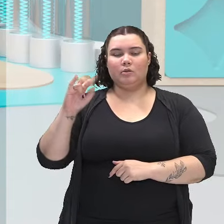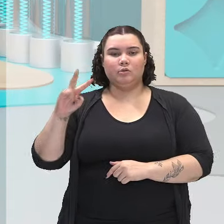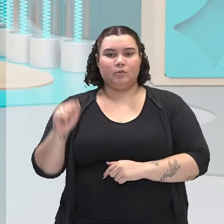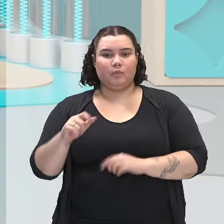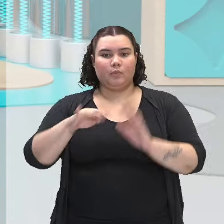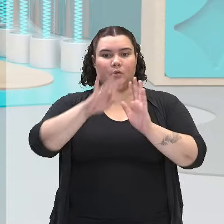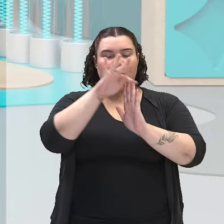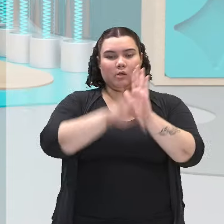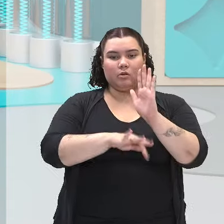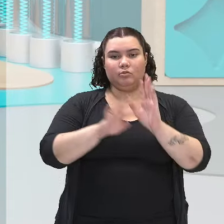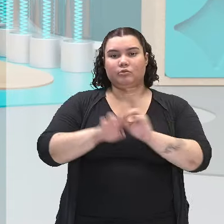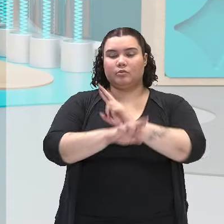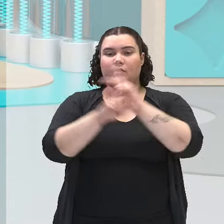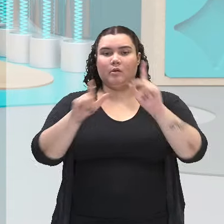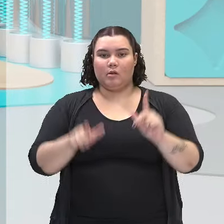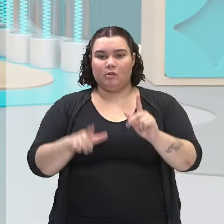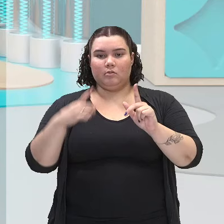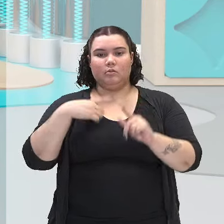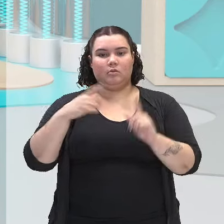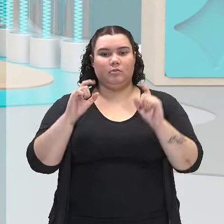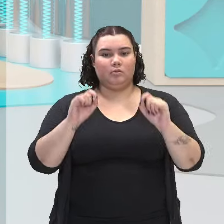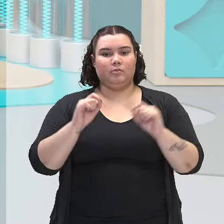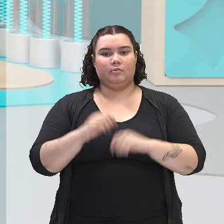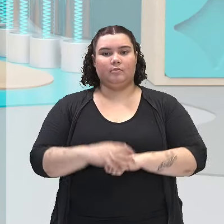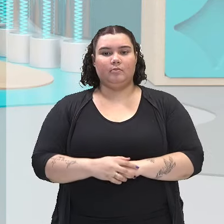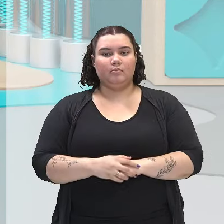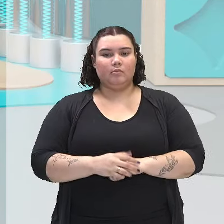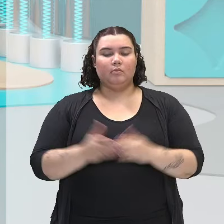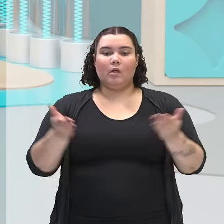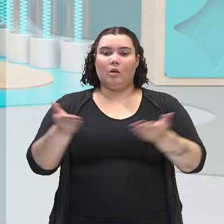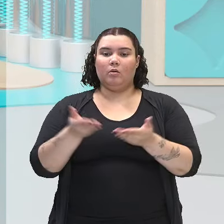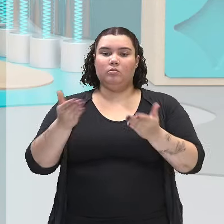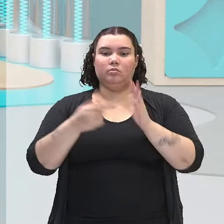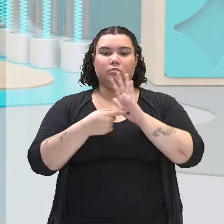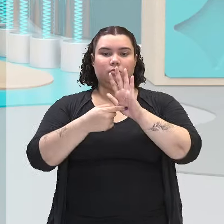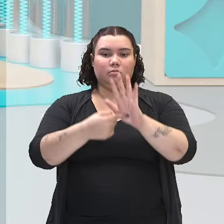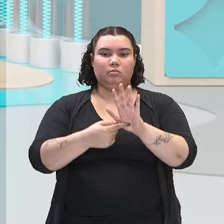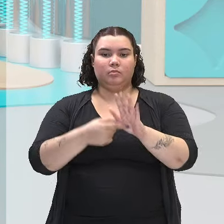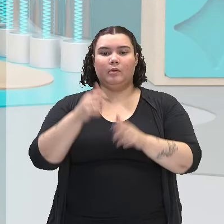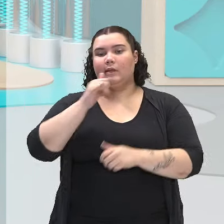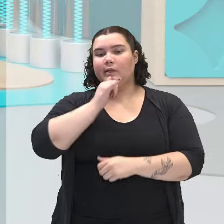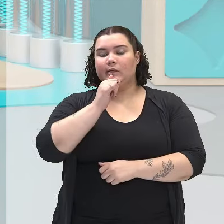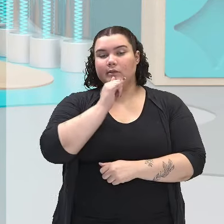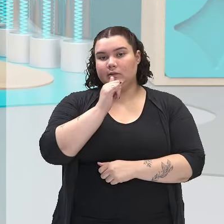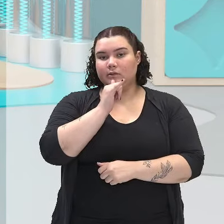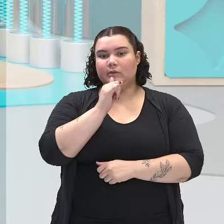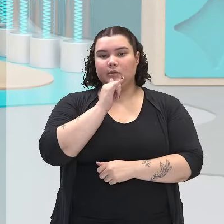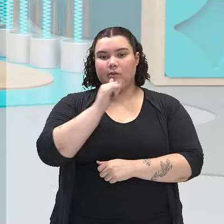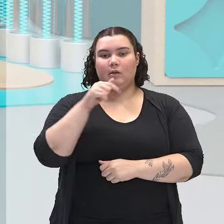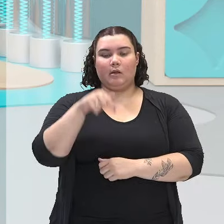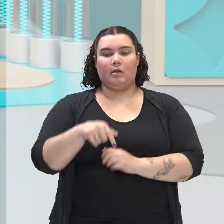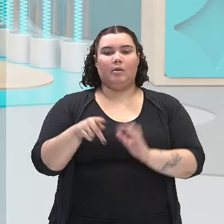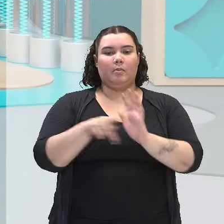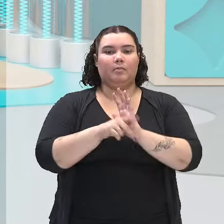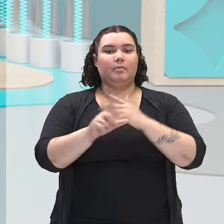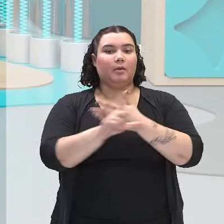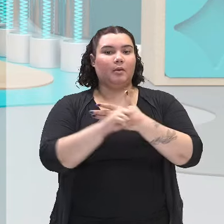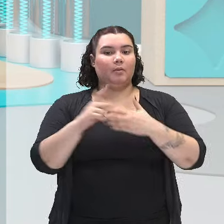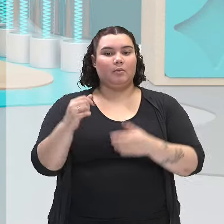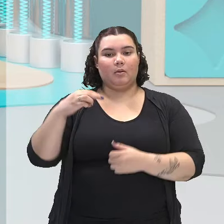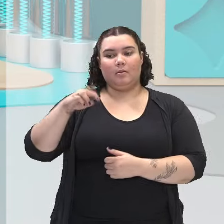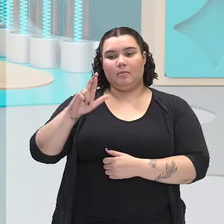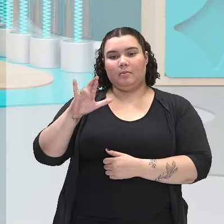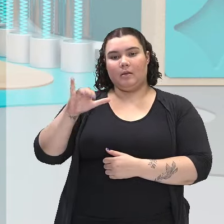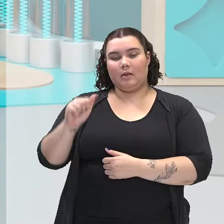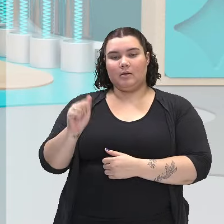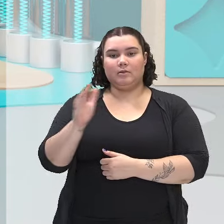em versos, que no caso hoje nós colocamos aí como exemplo o Damássia Cambeba, certinho?